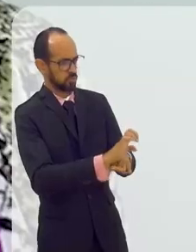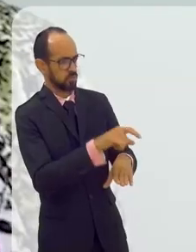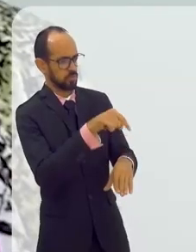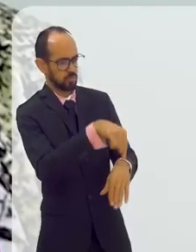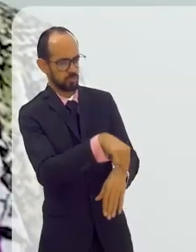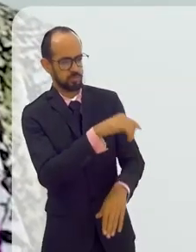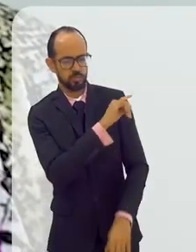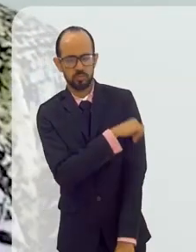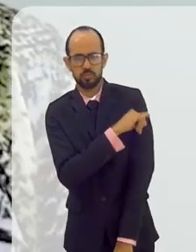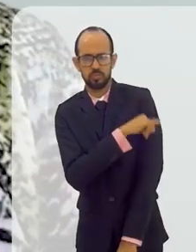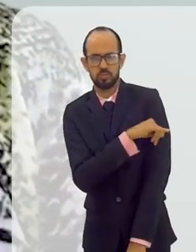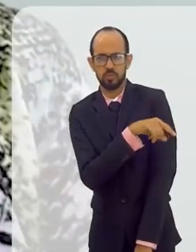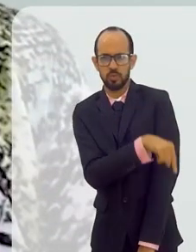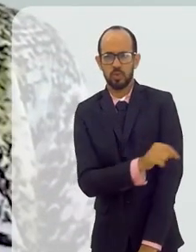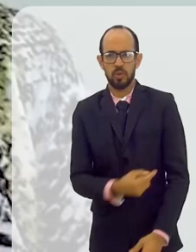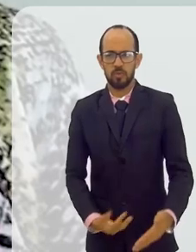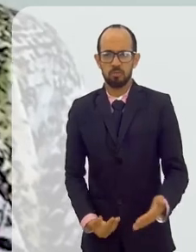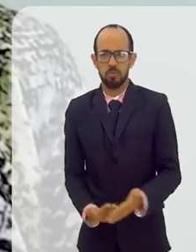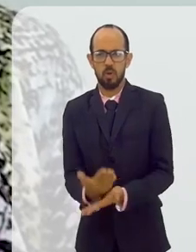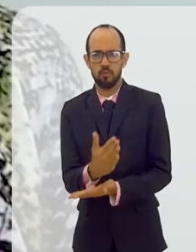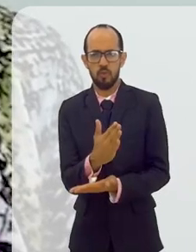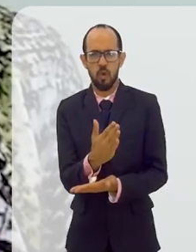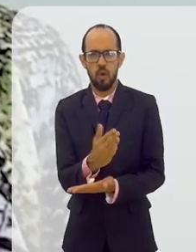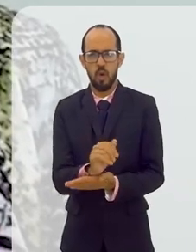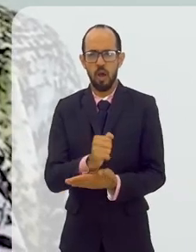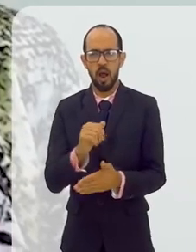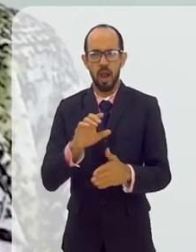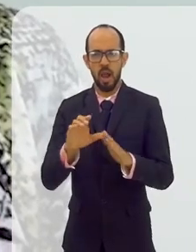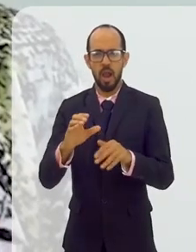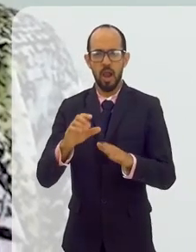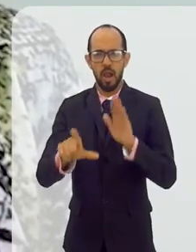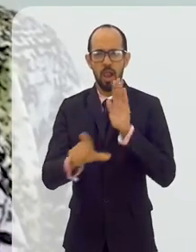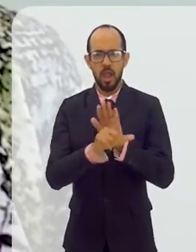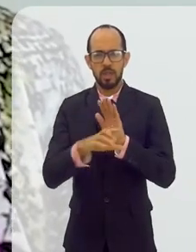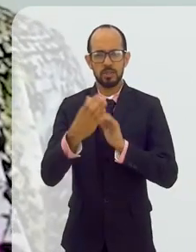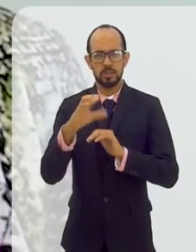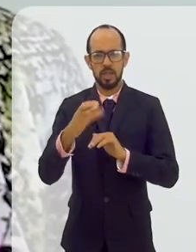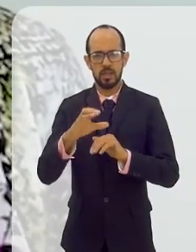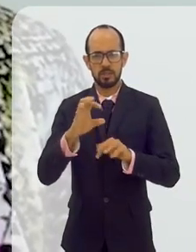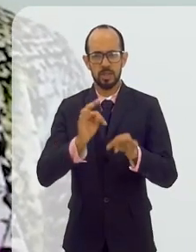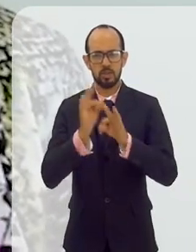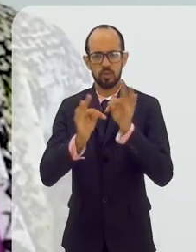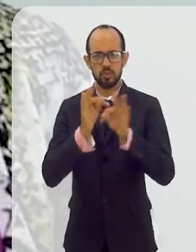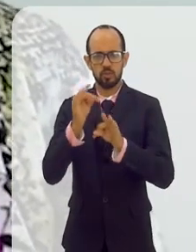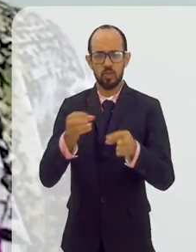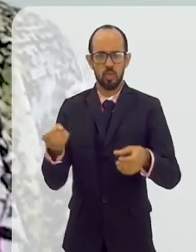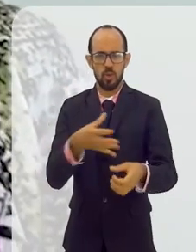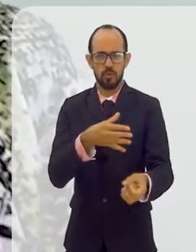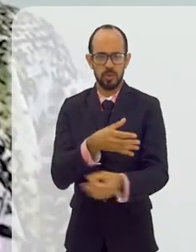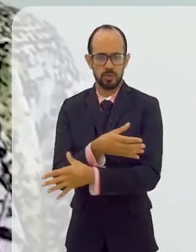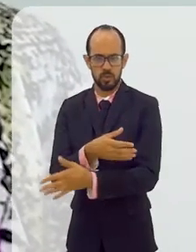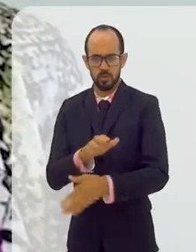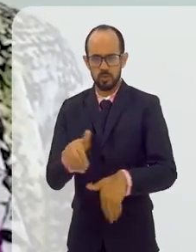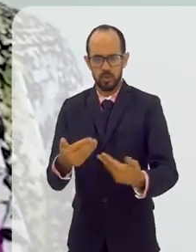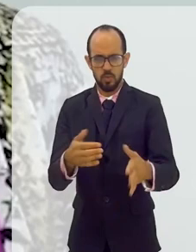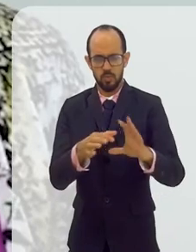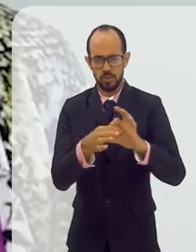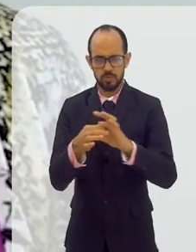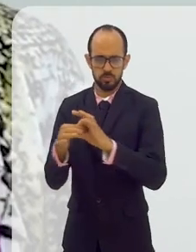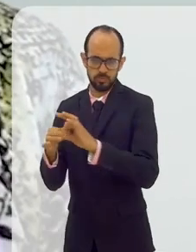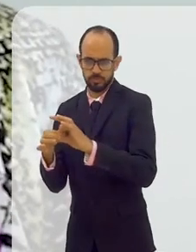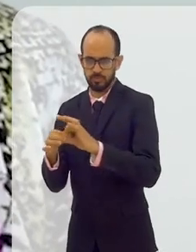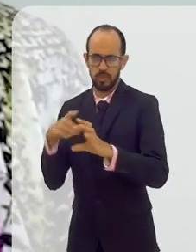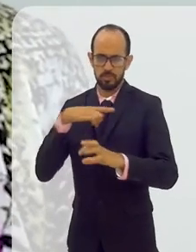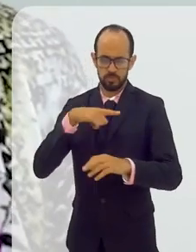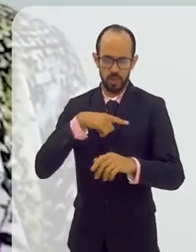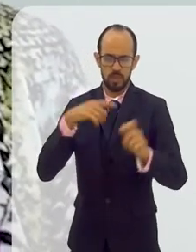aprovou, esse ano, a lei cria o sistema estadual de ciência, tecnologia e inovação. E, dentro dessa perspectiva,